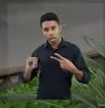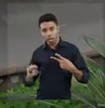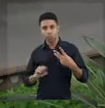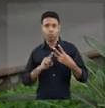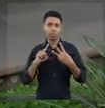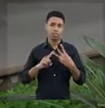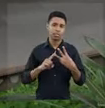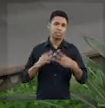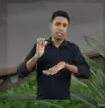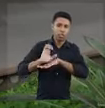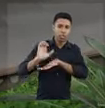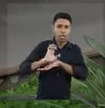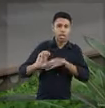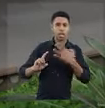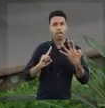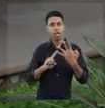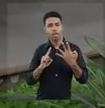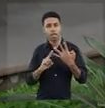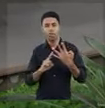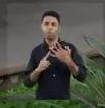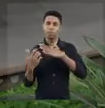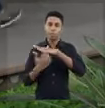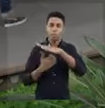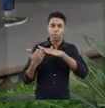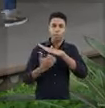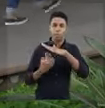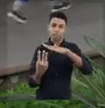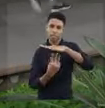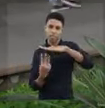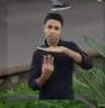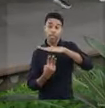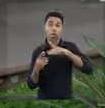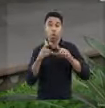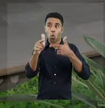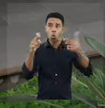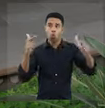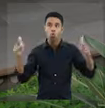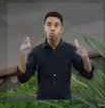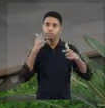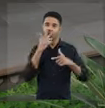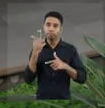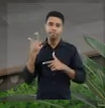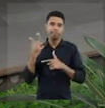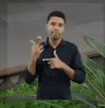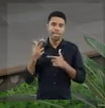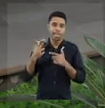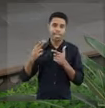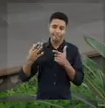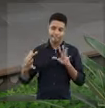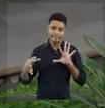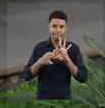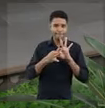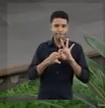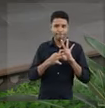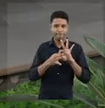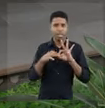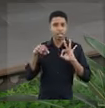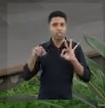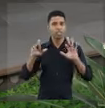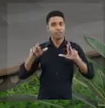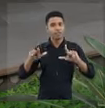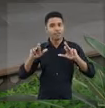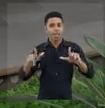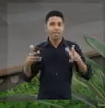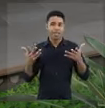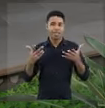os terceirizados, estagiários, usou as outras pessoas, os outros trabalhadores que têm vínculos de natureza um pouco mais precária Como